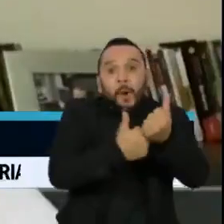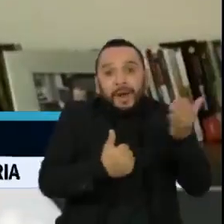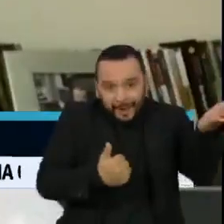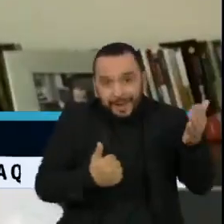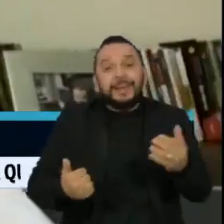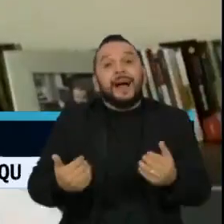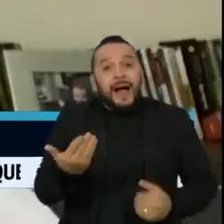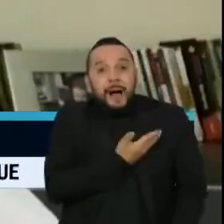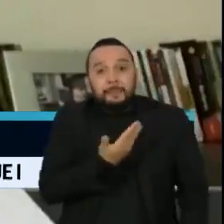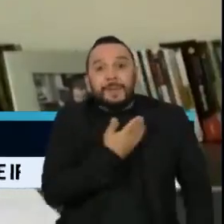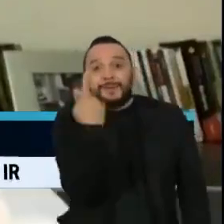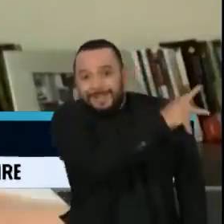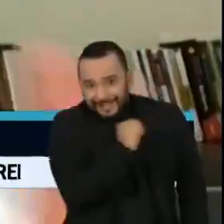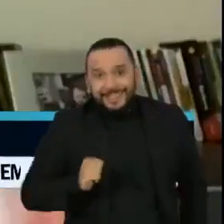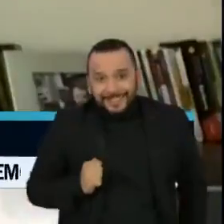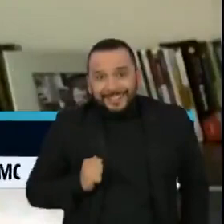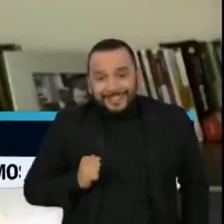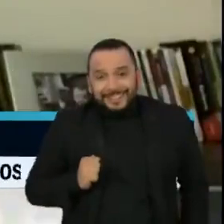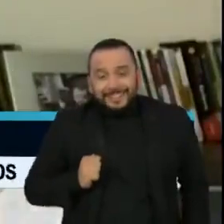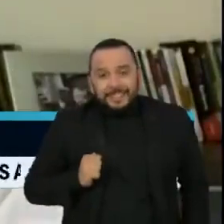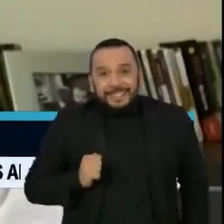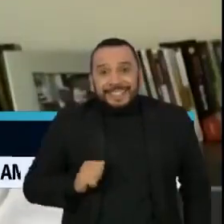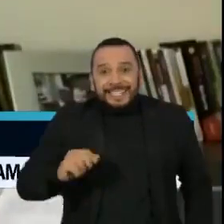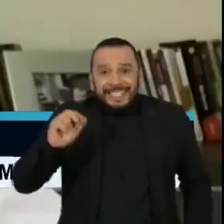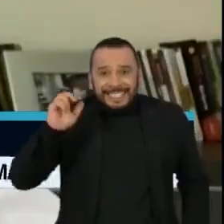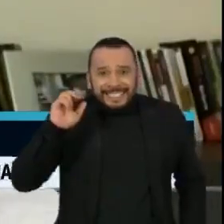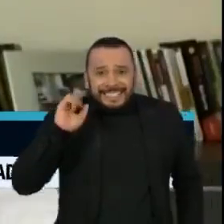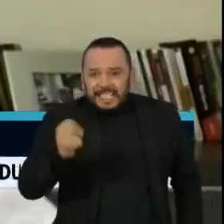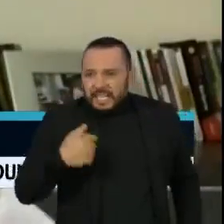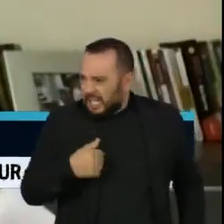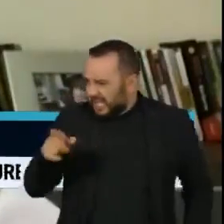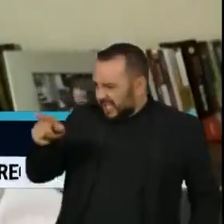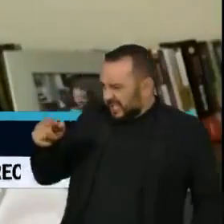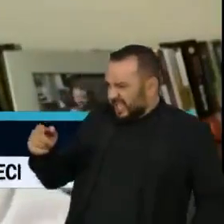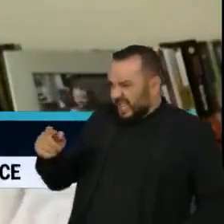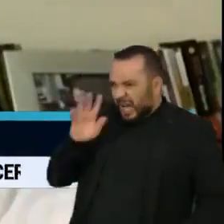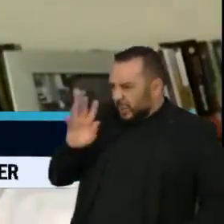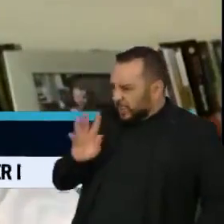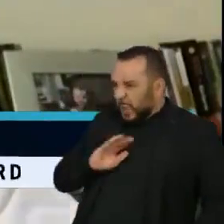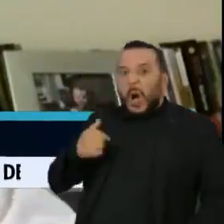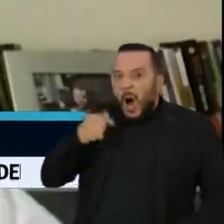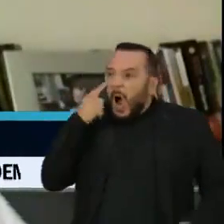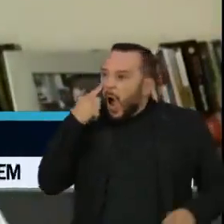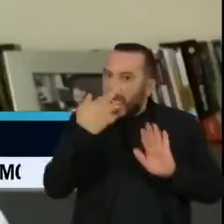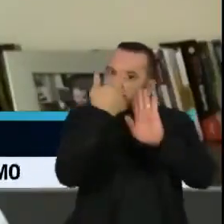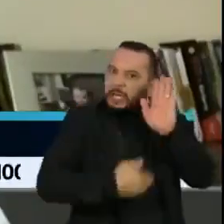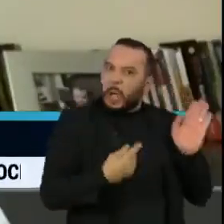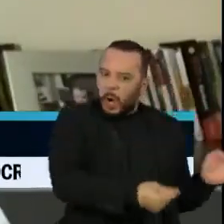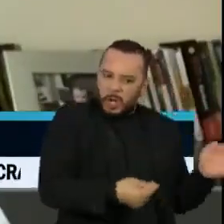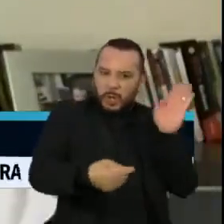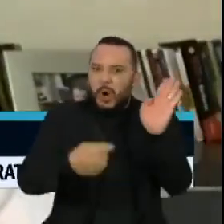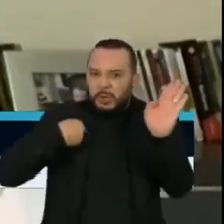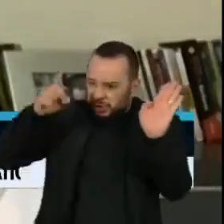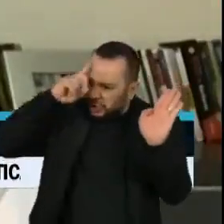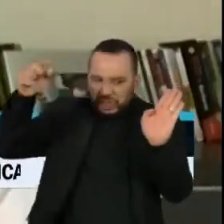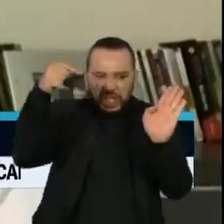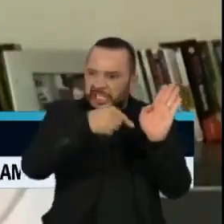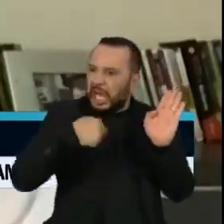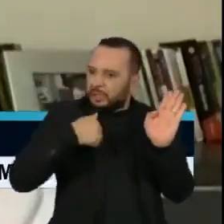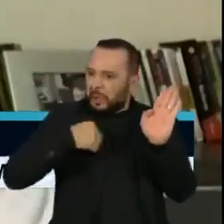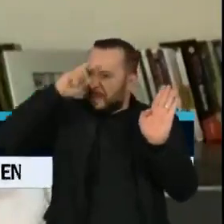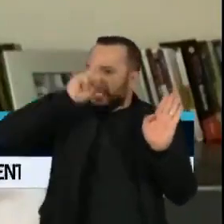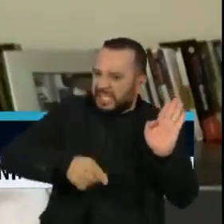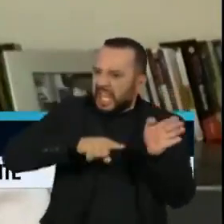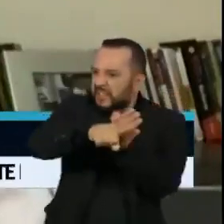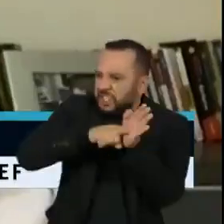se ele tivesse feito, ele teria pego já, olha, está aqui o relatório, olha o dia que eu encaminhei, olha o relatório aqui feito. Então,